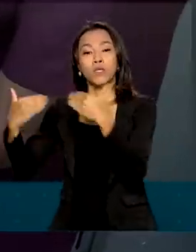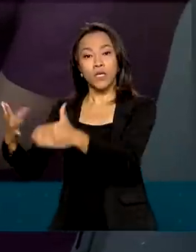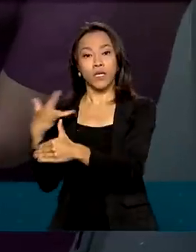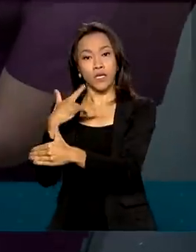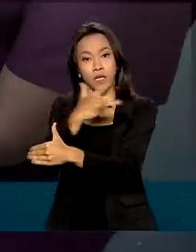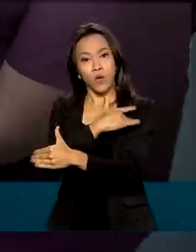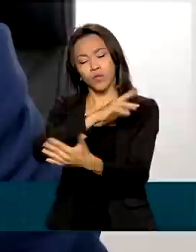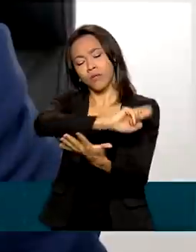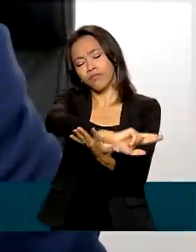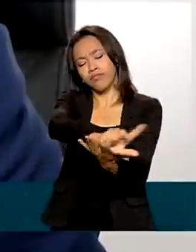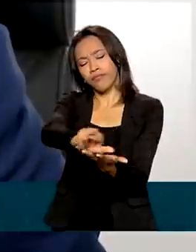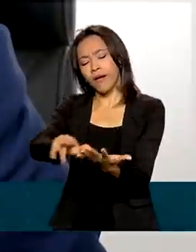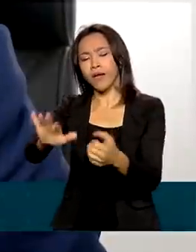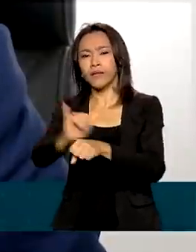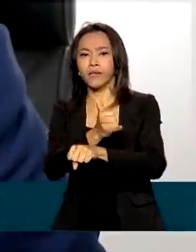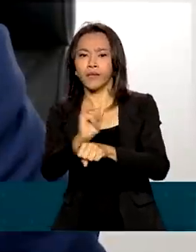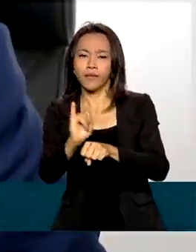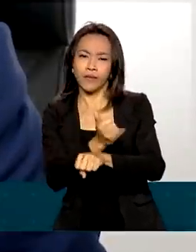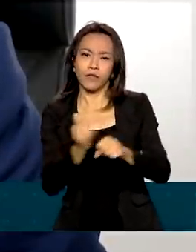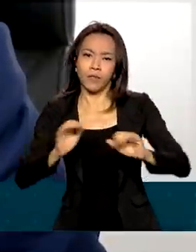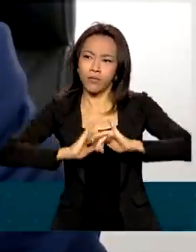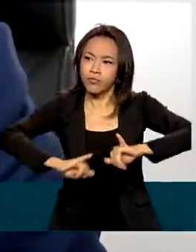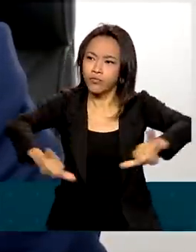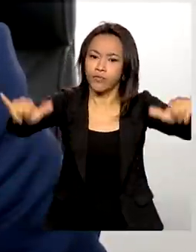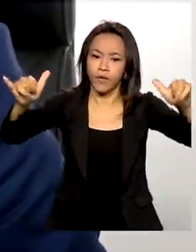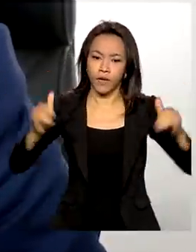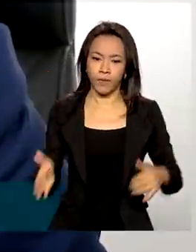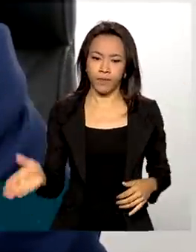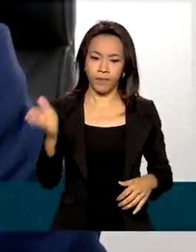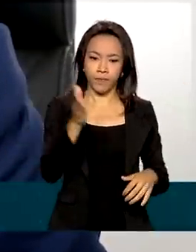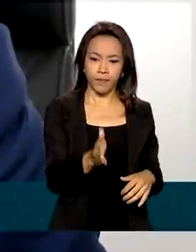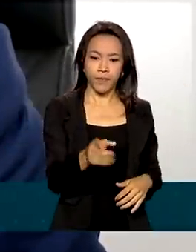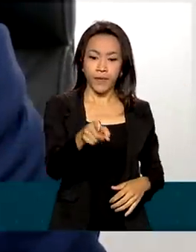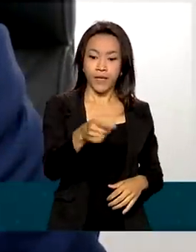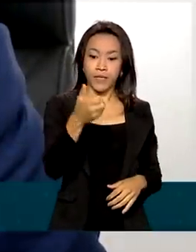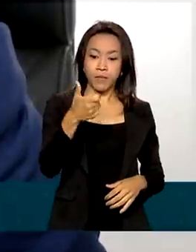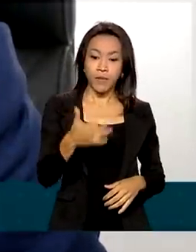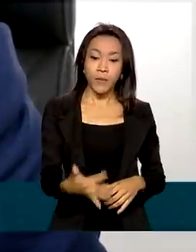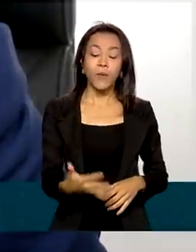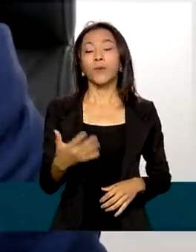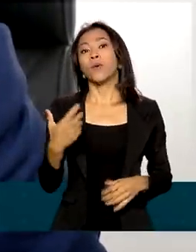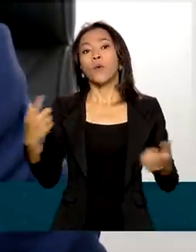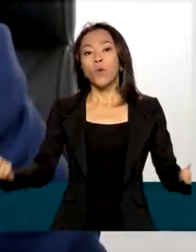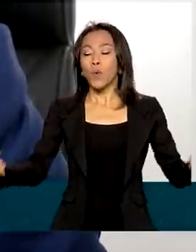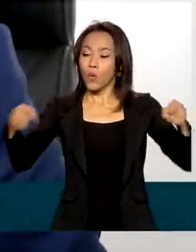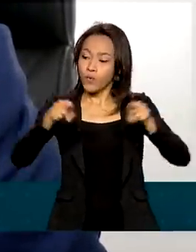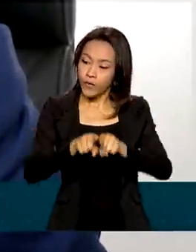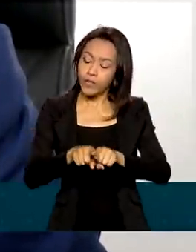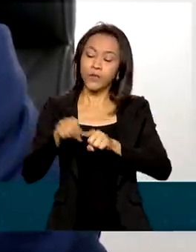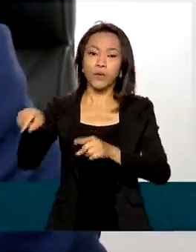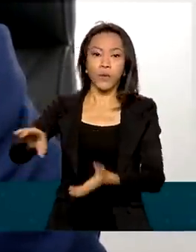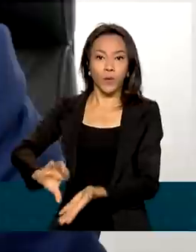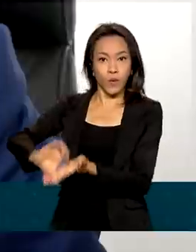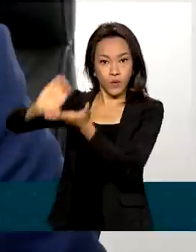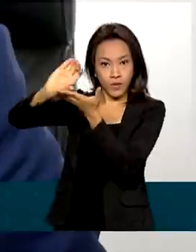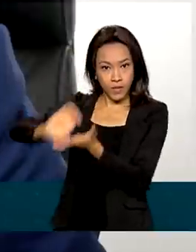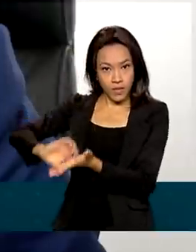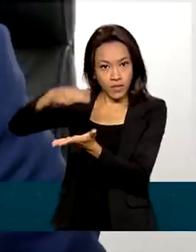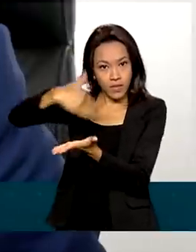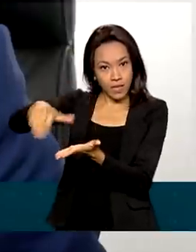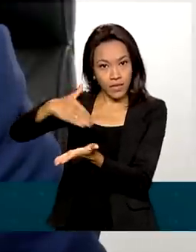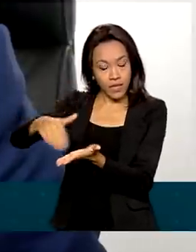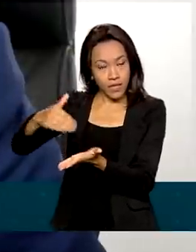série de ações. Extremamente importante foi a formalização de um convênio com o Conselho Nacional de Secretarias